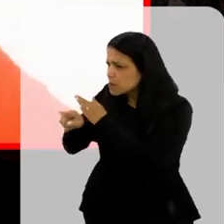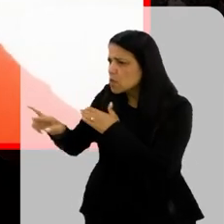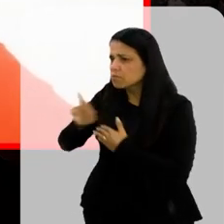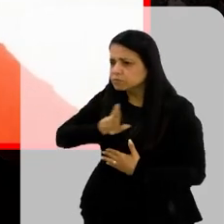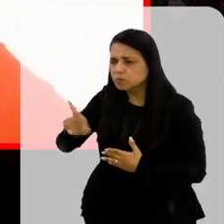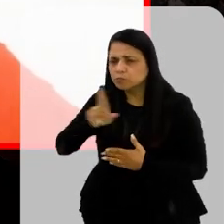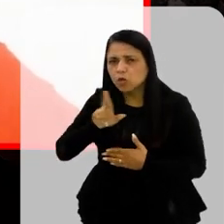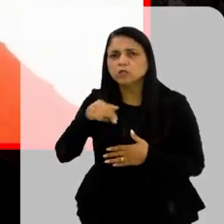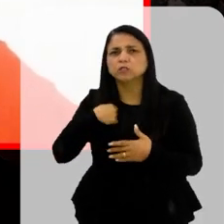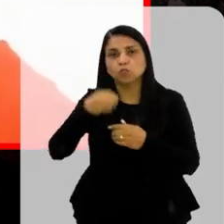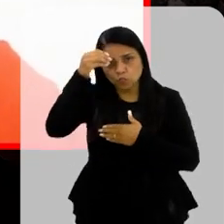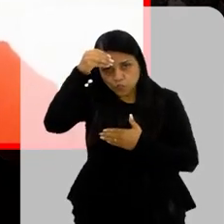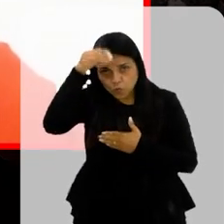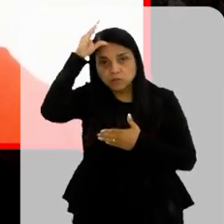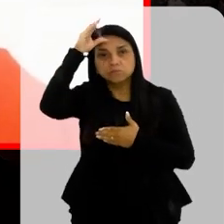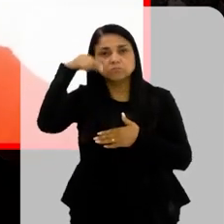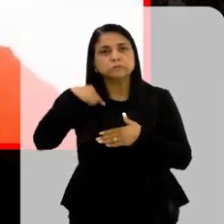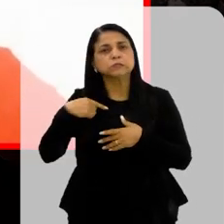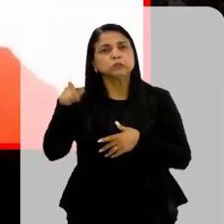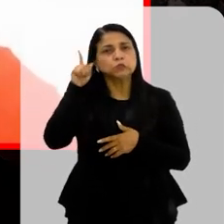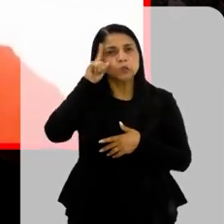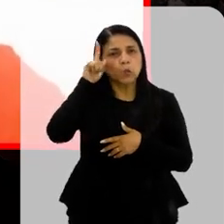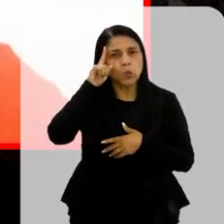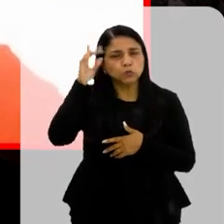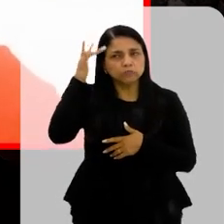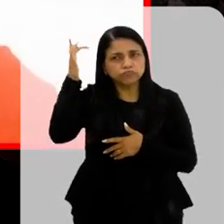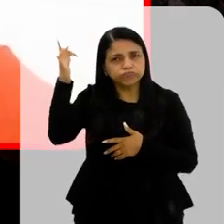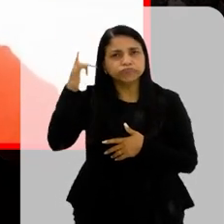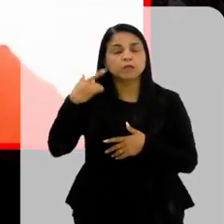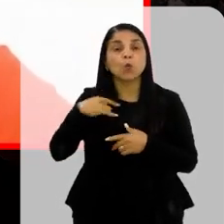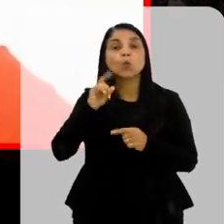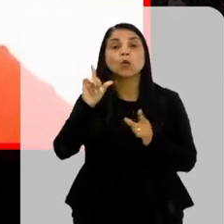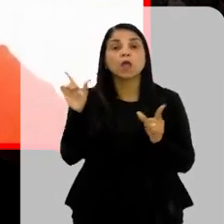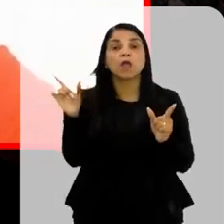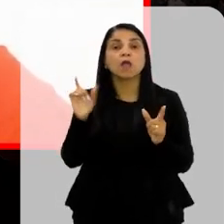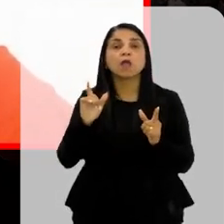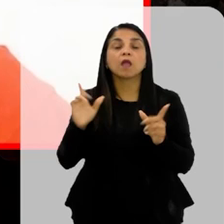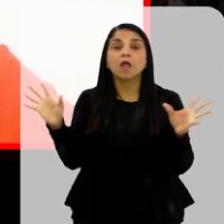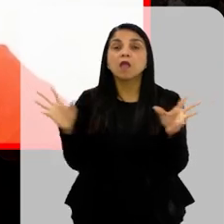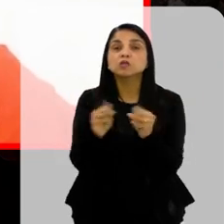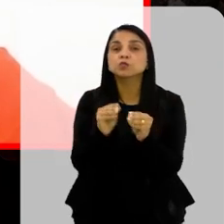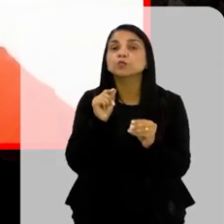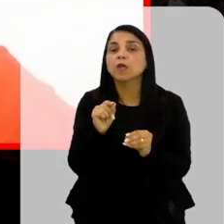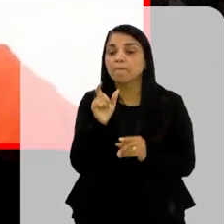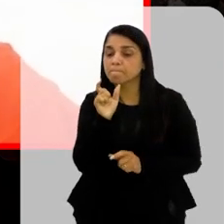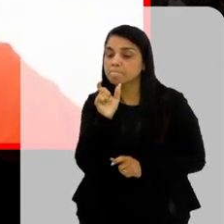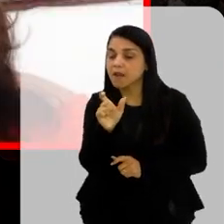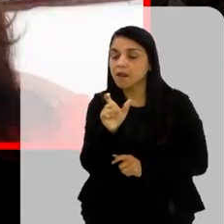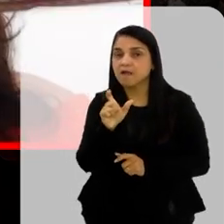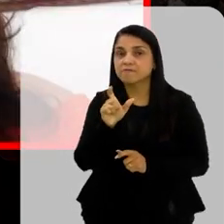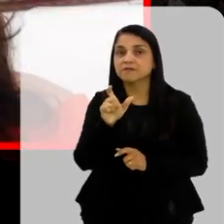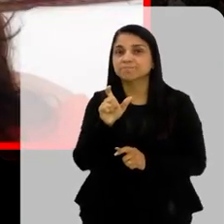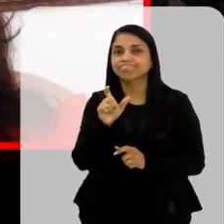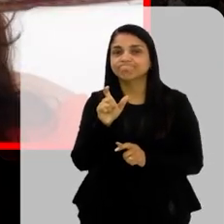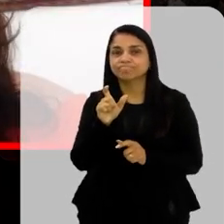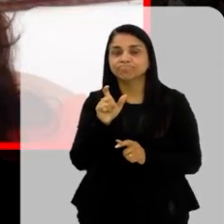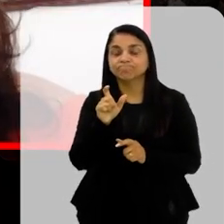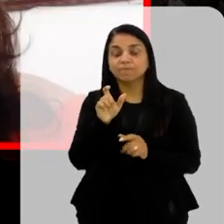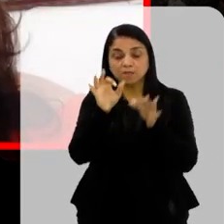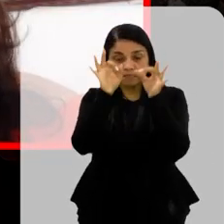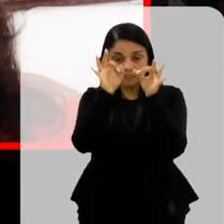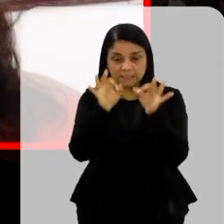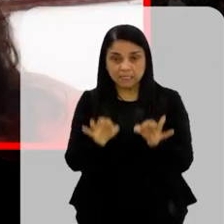alimentar Com conhecimento Porque a rotina É uma rotina Que se resume na palavra disciplina Você precisa ter